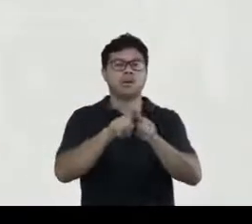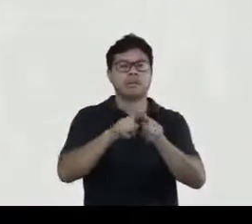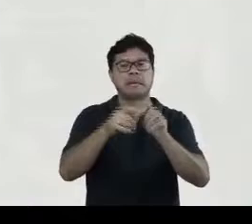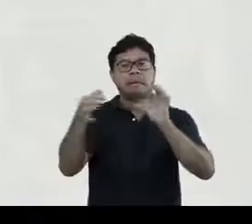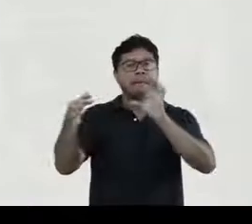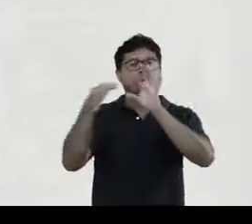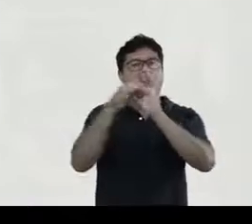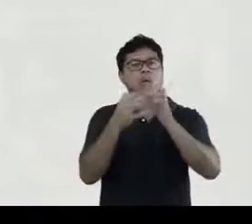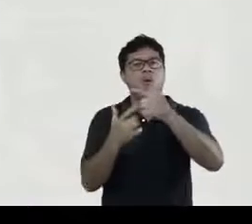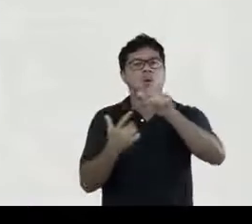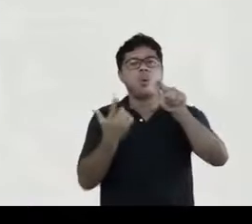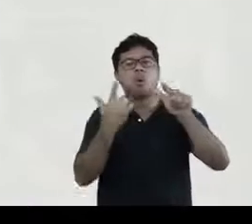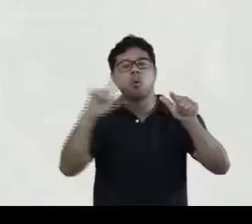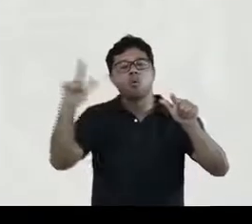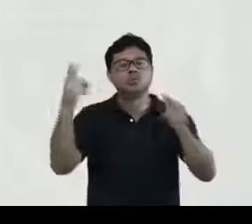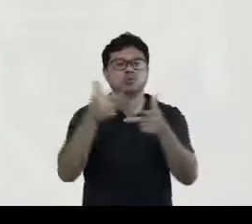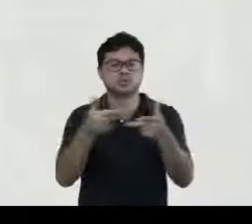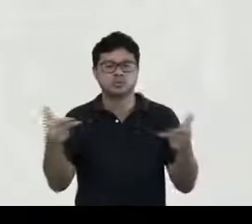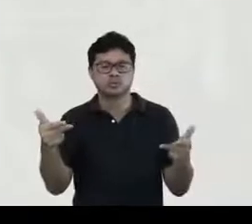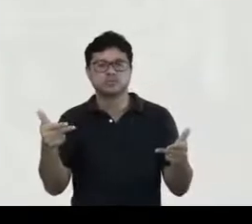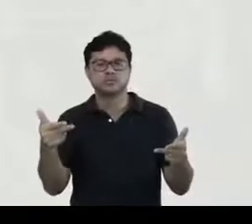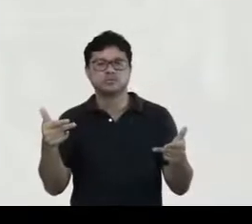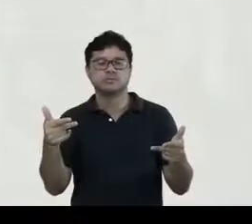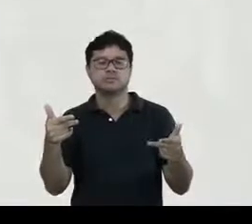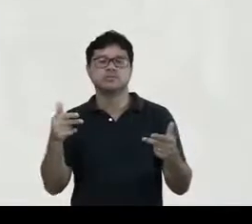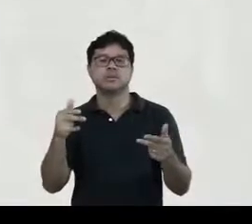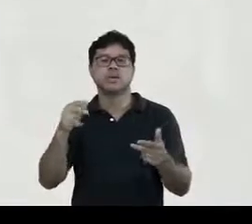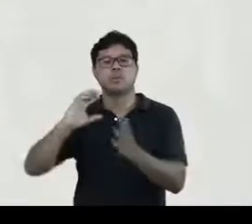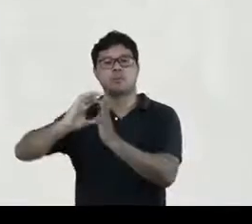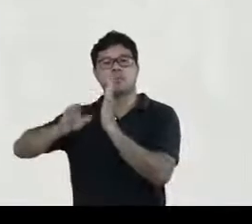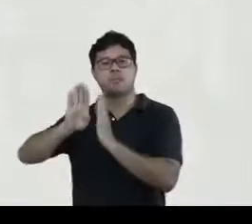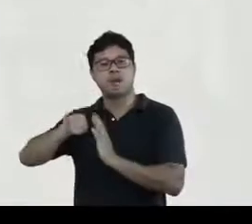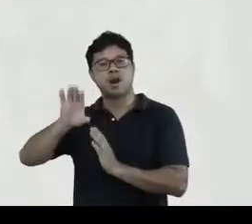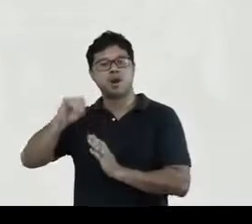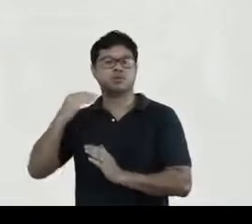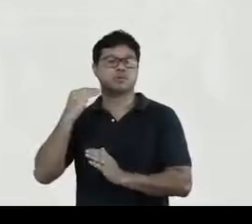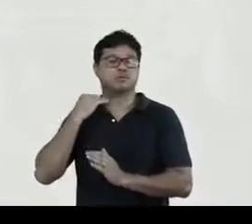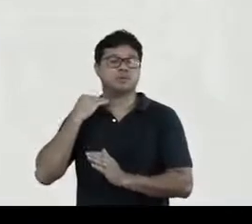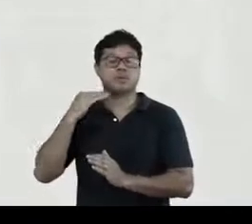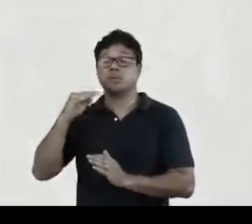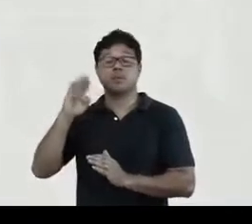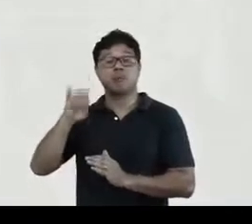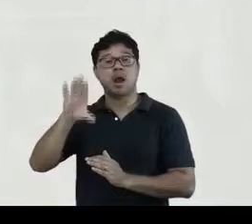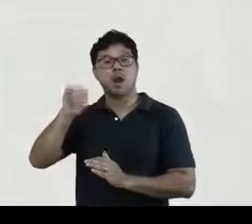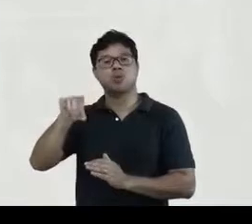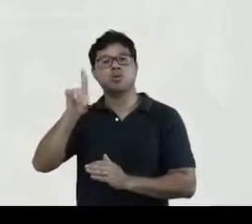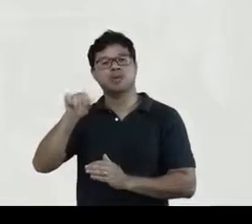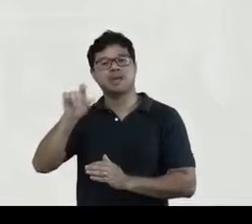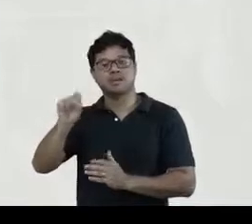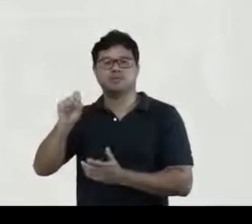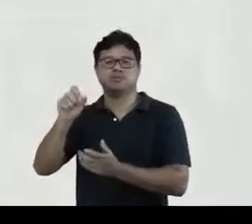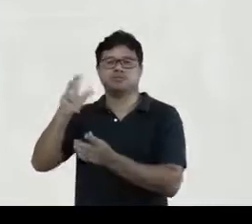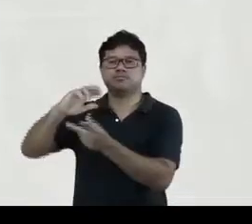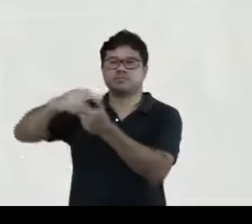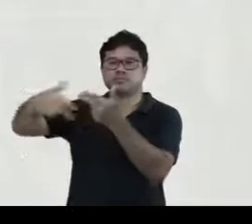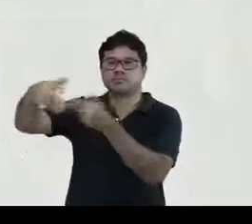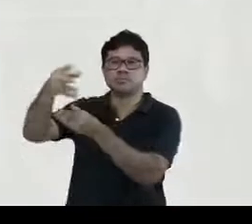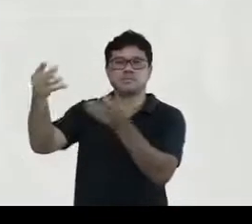vers des bases de données e vers d'autres instruments. Donc, je conçois ce